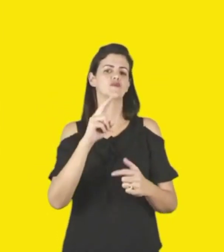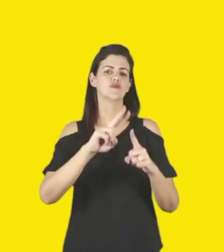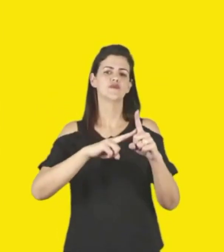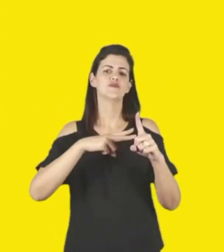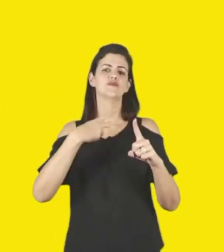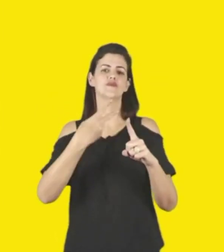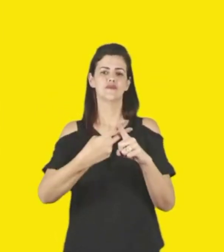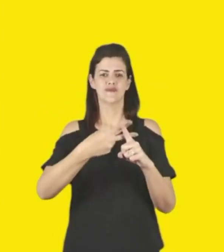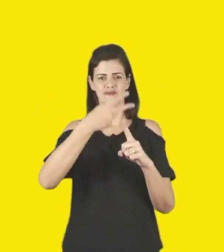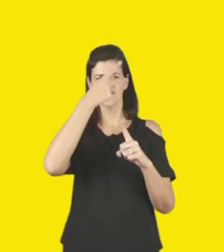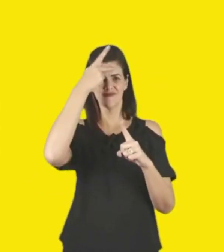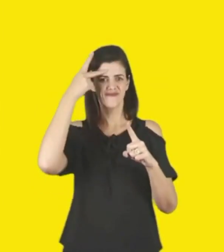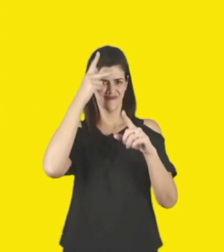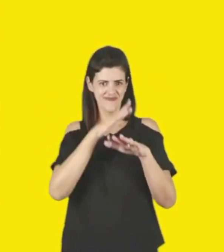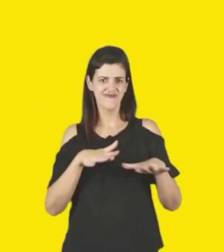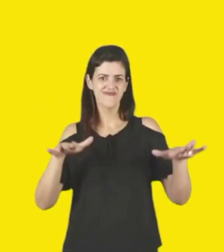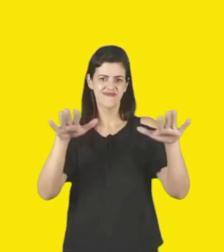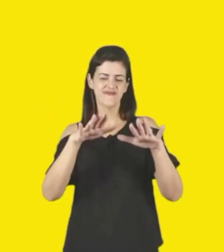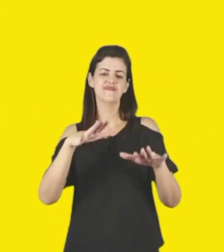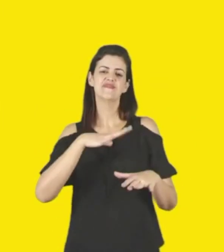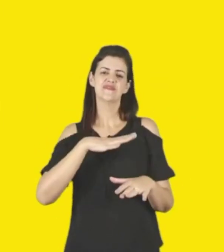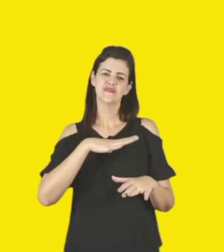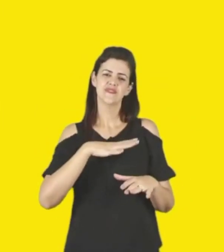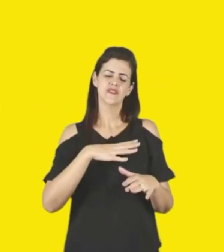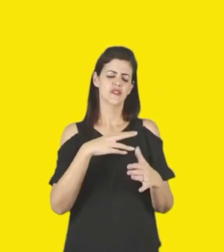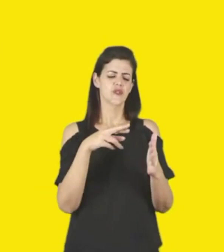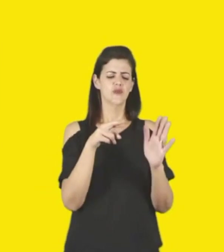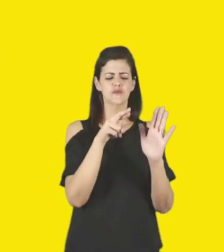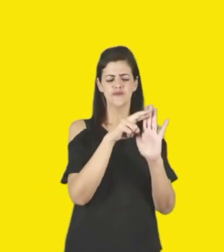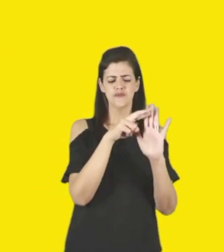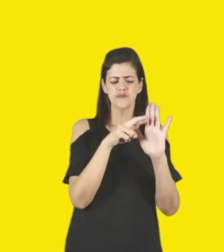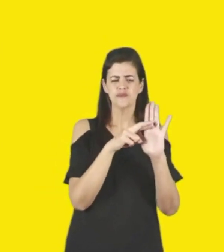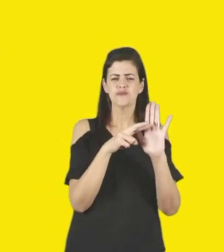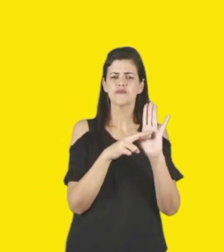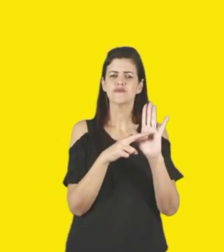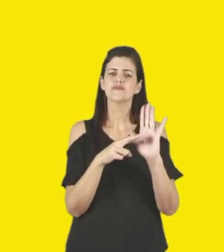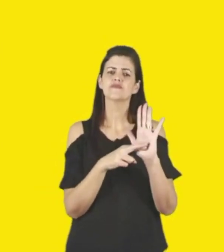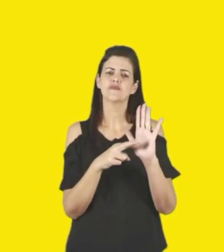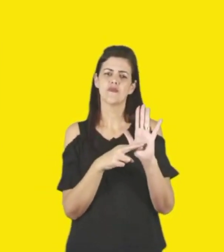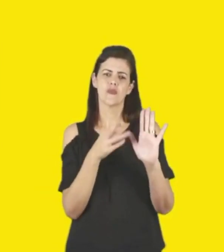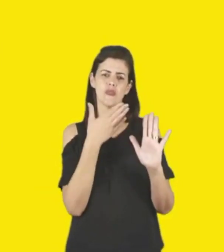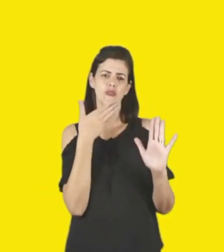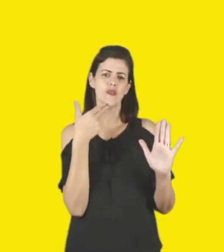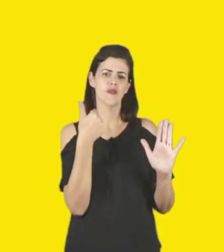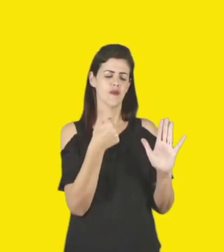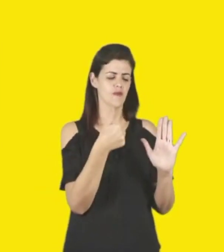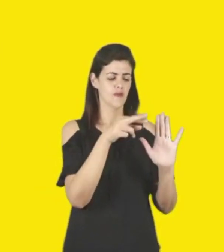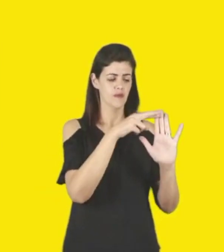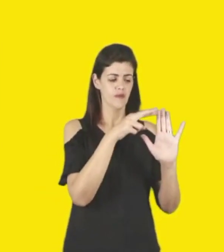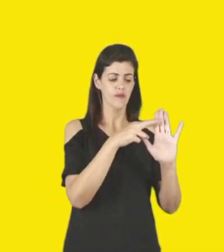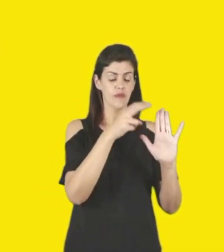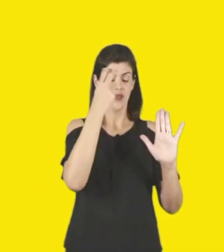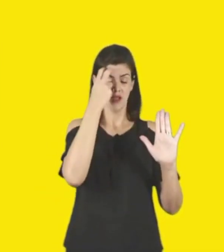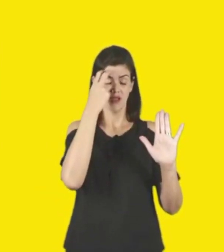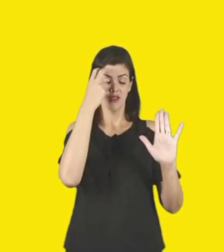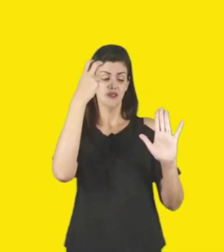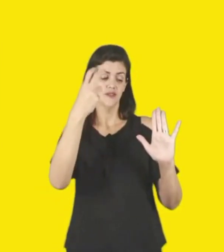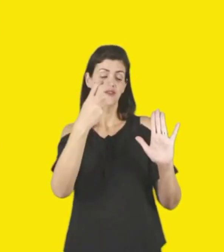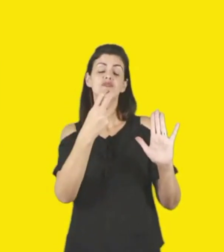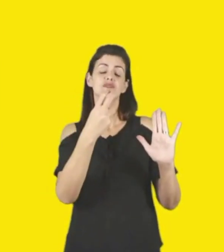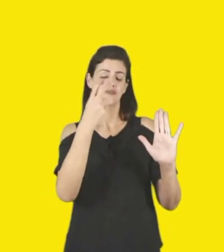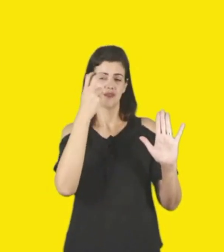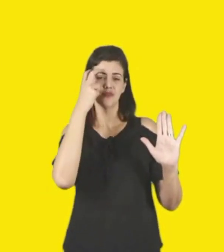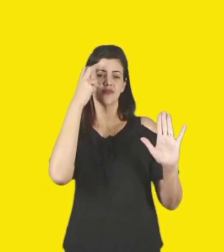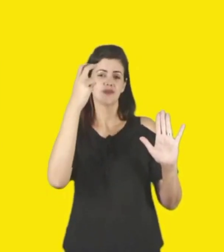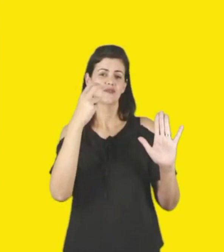desse circuito, com programações dedicadas a gestores culturais, como sempre fazemos, junto ao nosso núcleo do Centro de